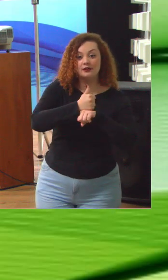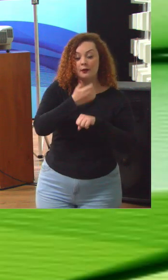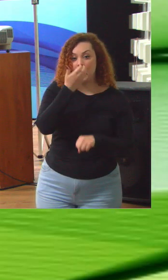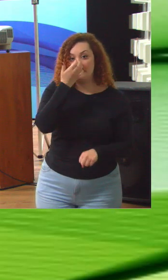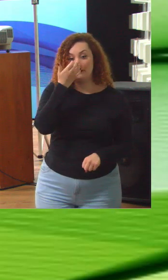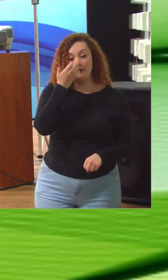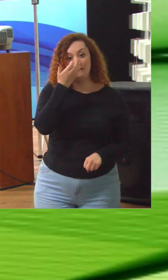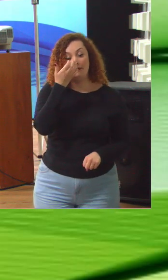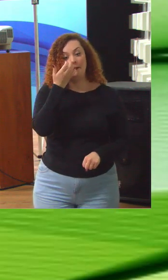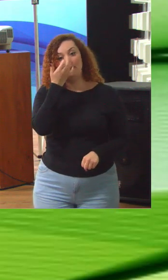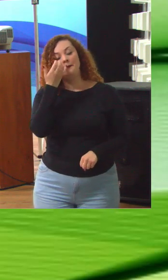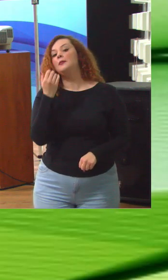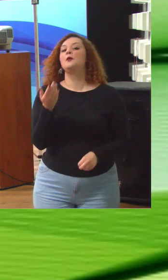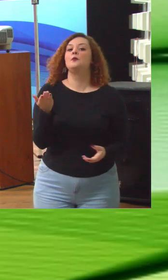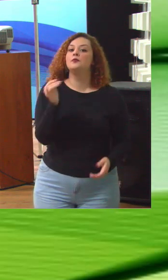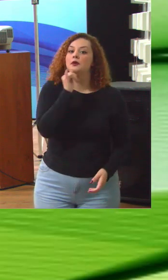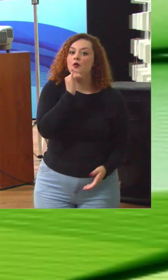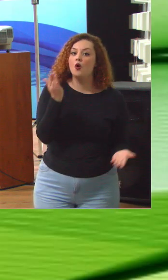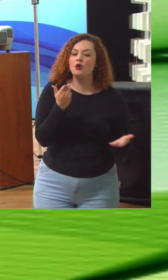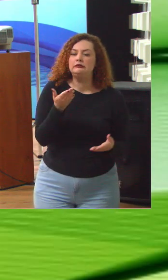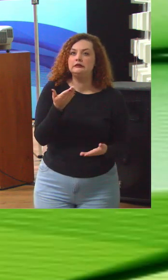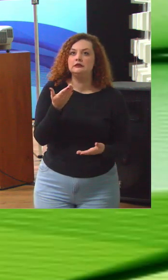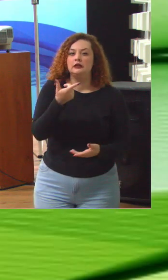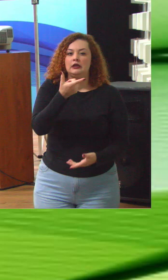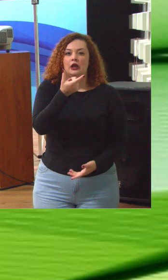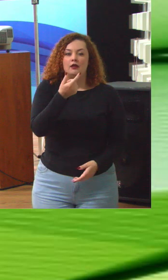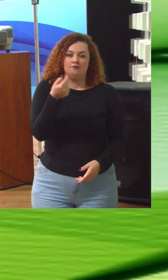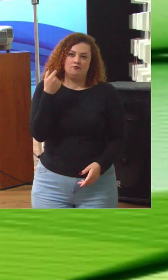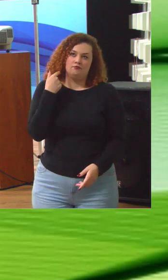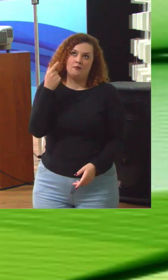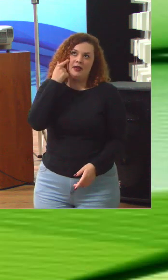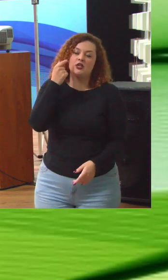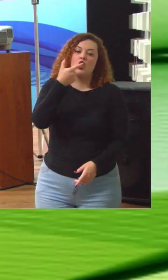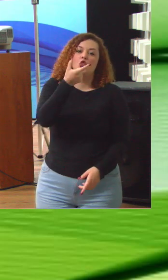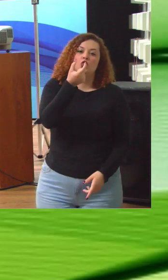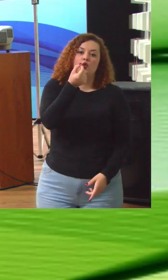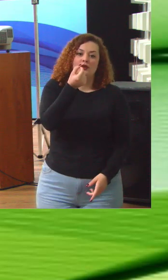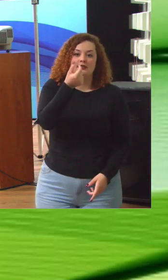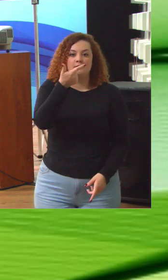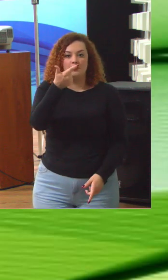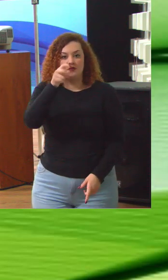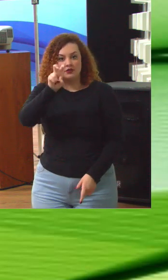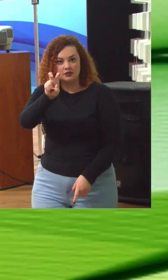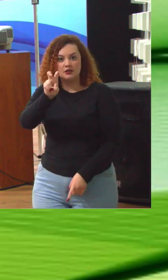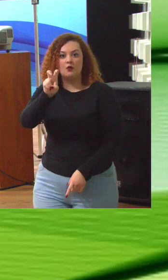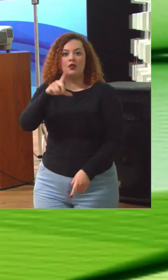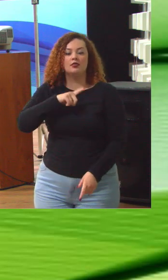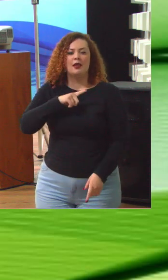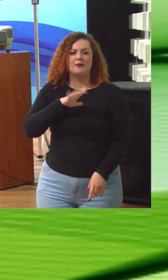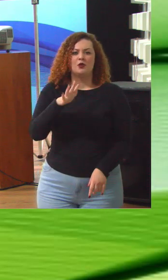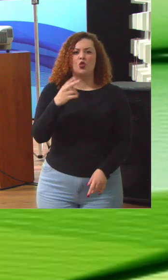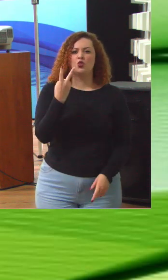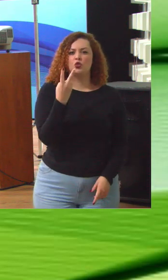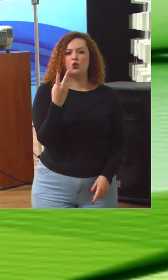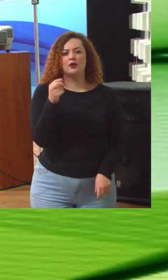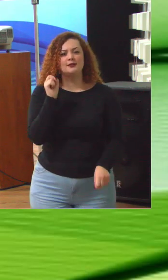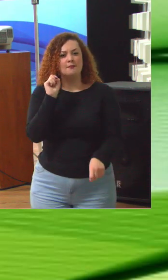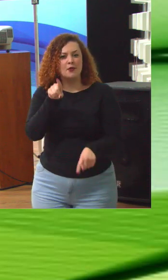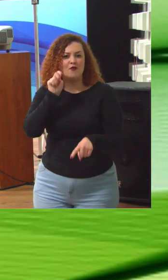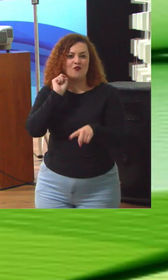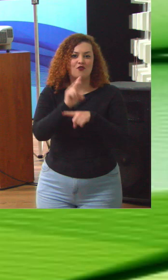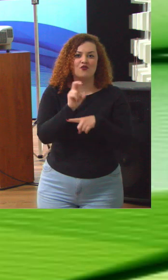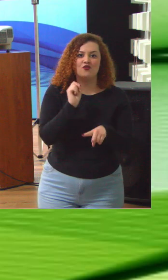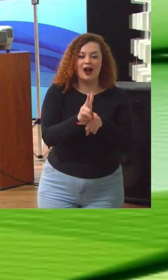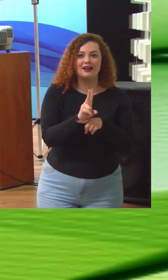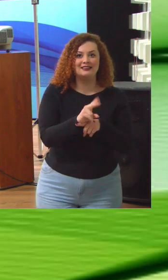Nós temos previsto para 2025, cerca de 750 mil vagas de tecnologia da informação que já se sabe que não